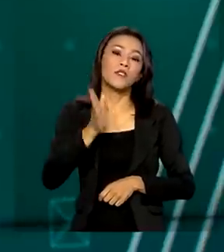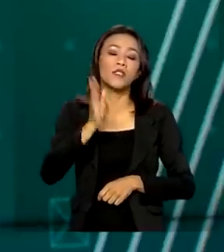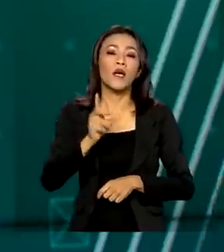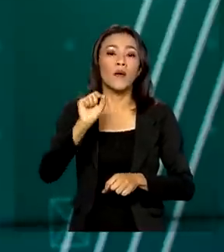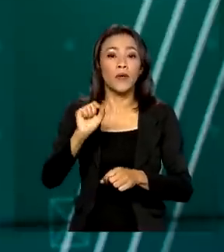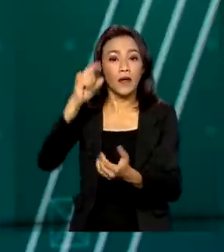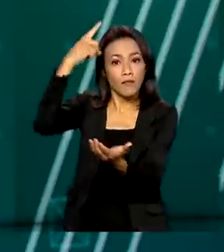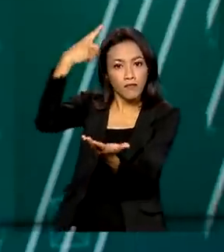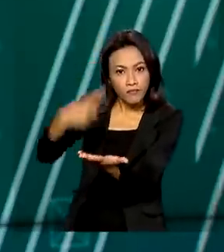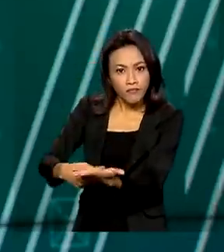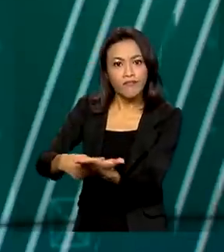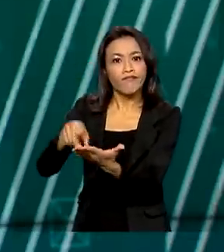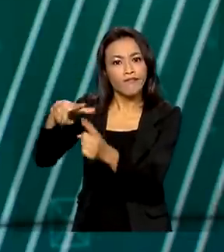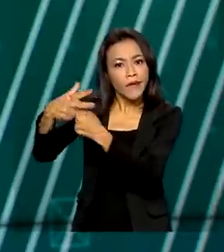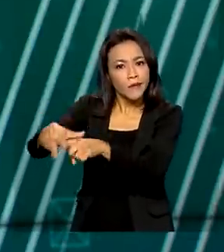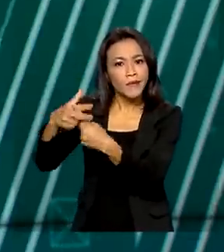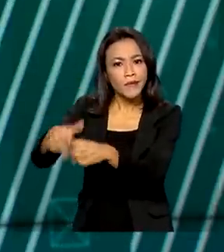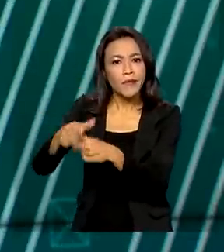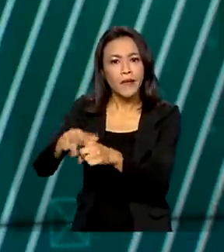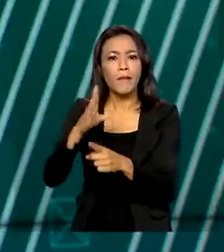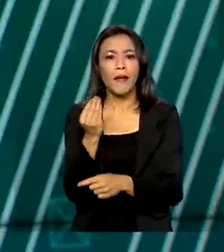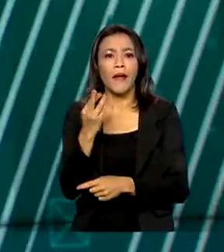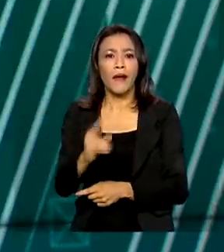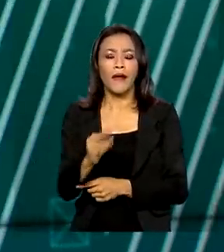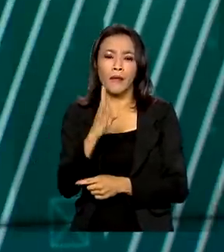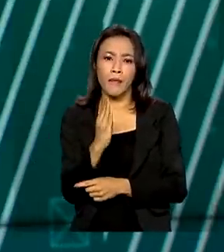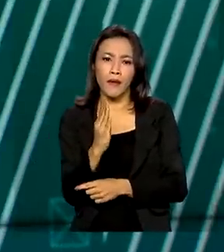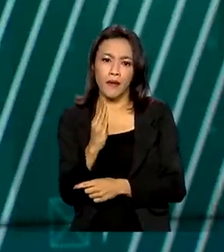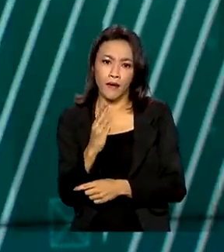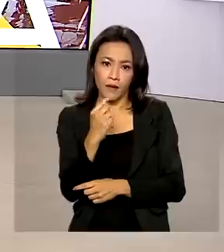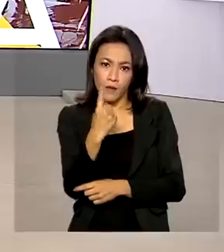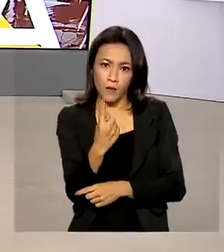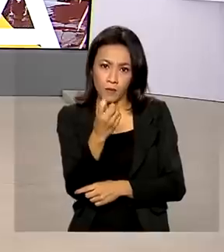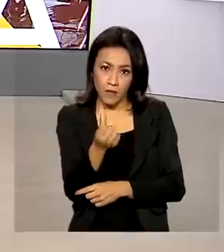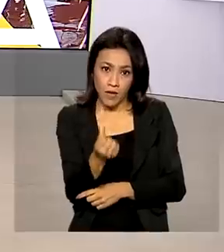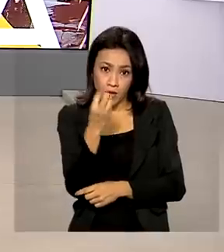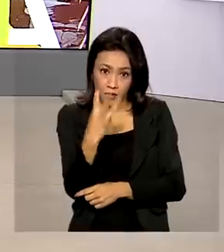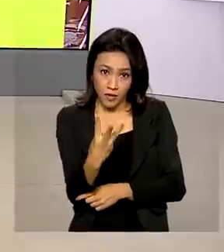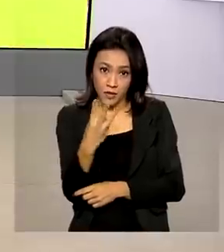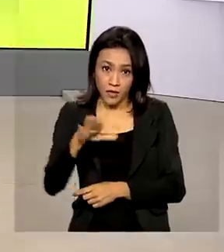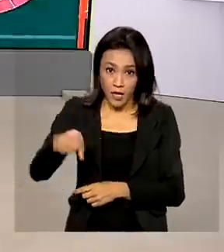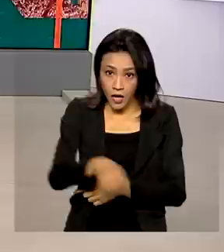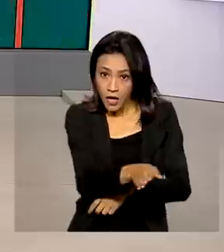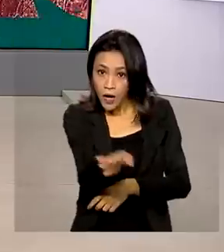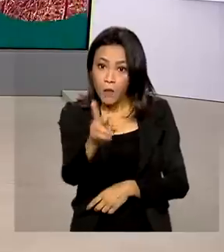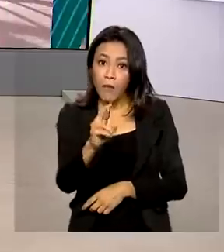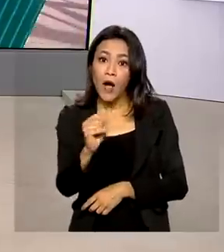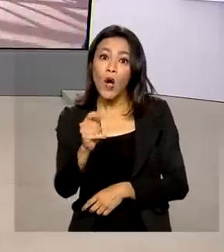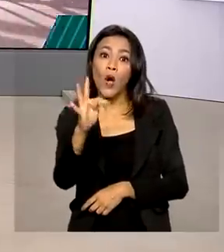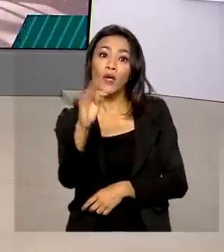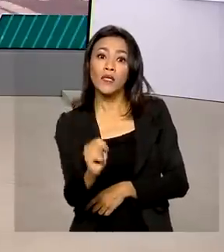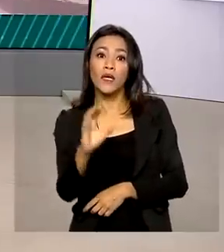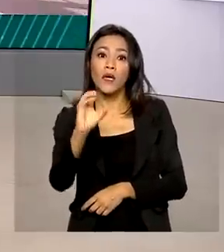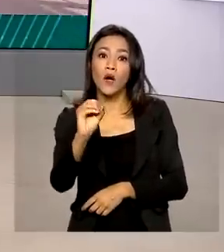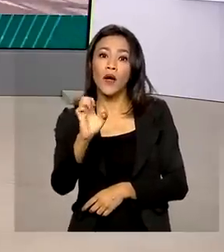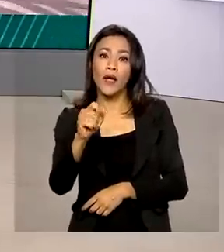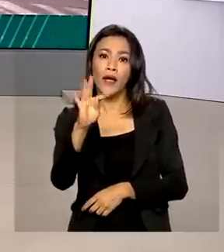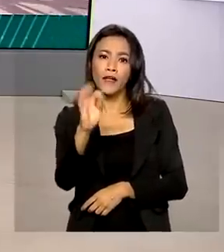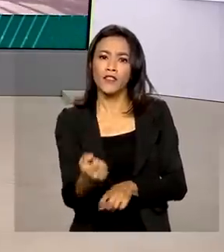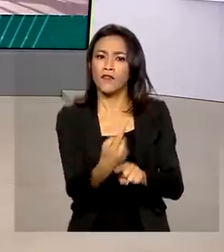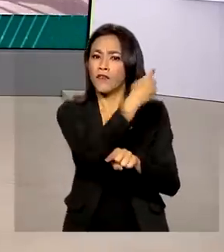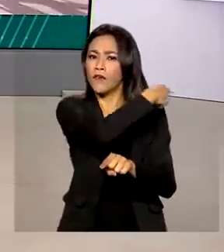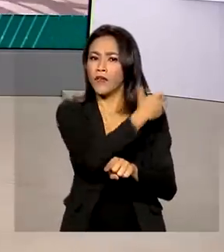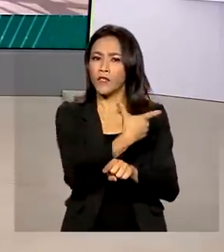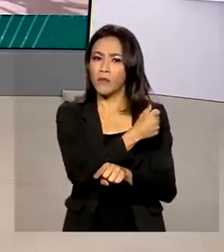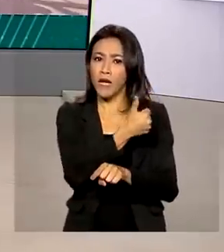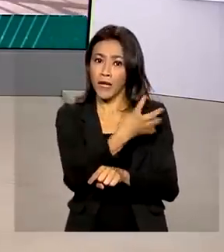da BR-163, também conhecida como Rota do Oeste. A rodovia foi concedida em 2014, mas a